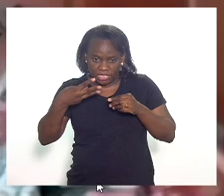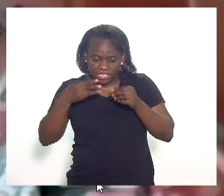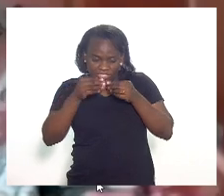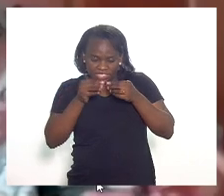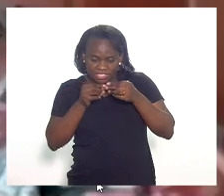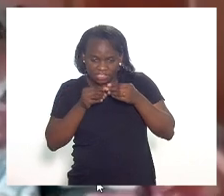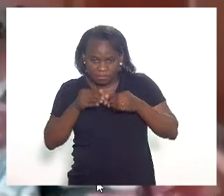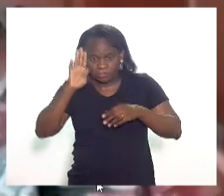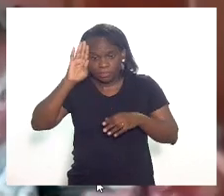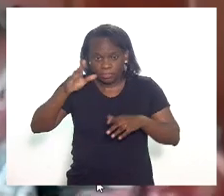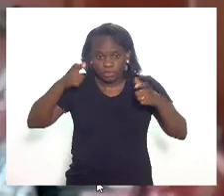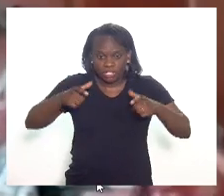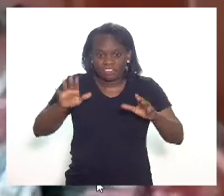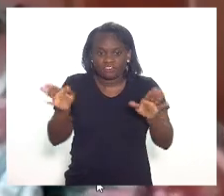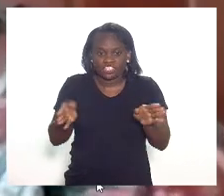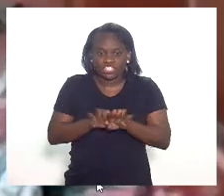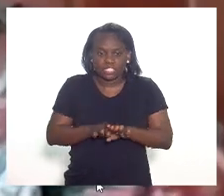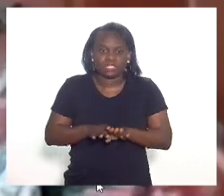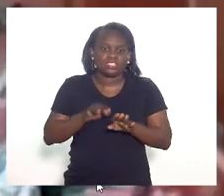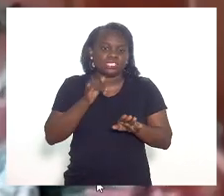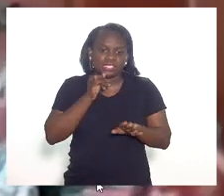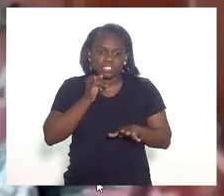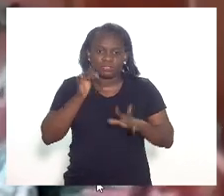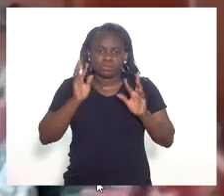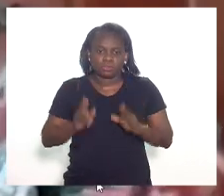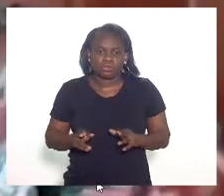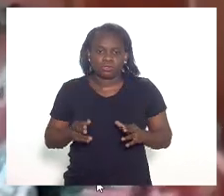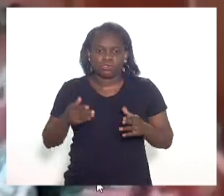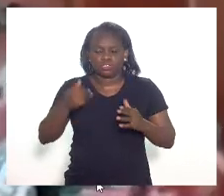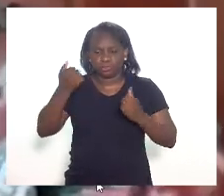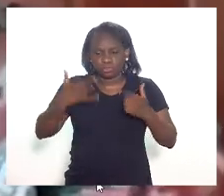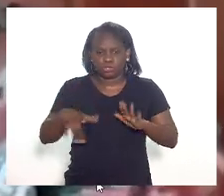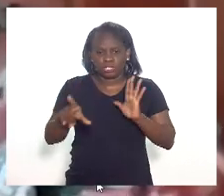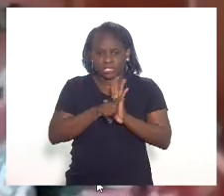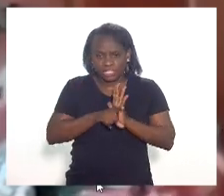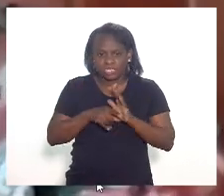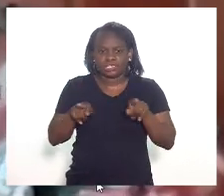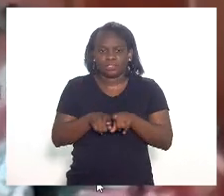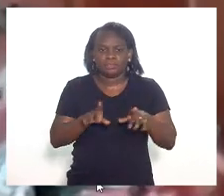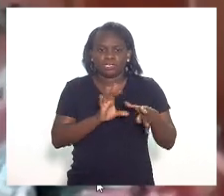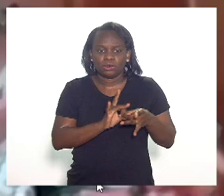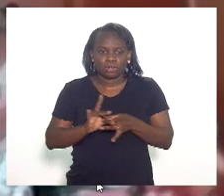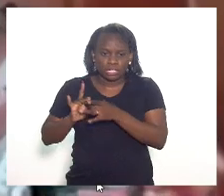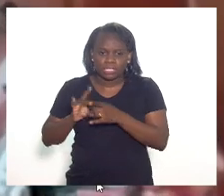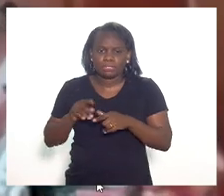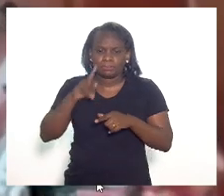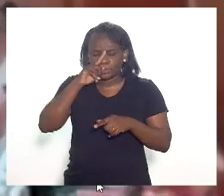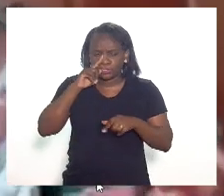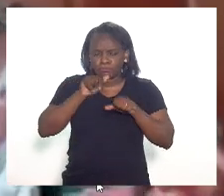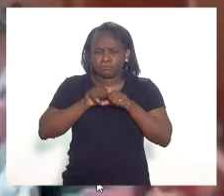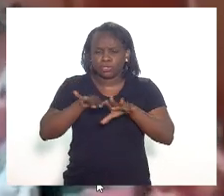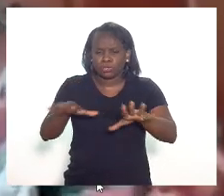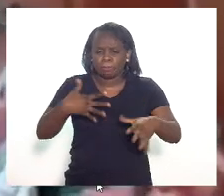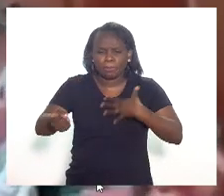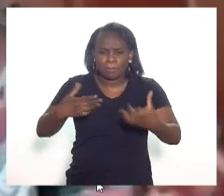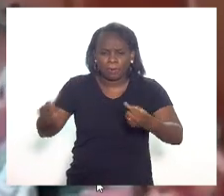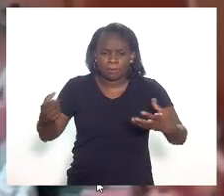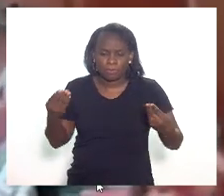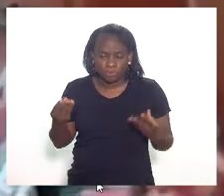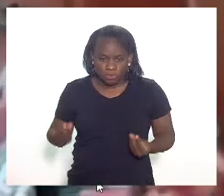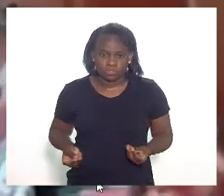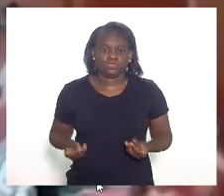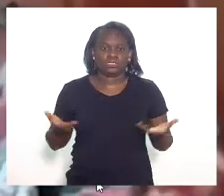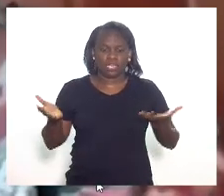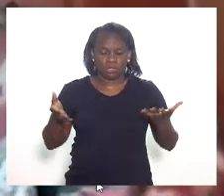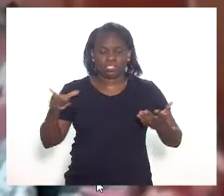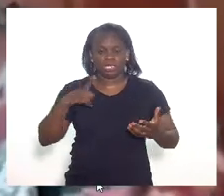em ambientes fechados, como no caso das categorias descritas na lei, e no contexto do alto nível de contágio que acomete todo o território